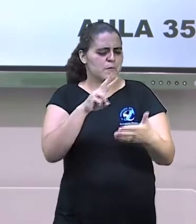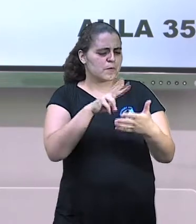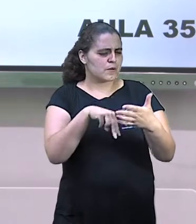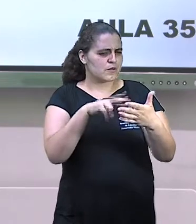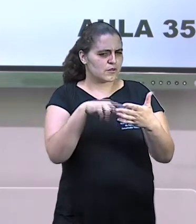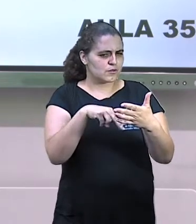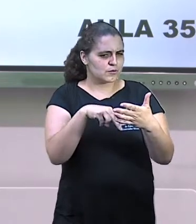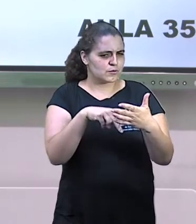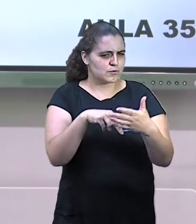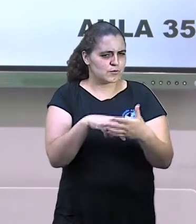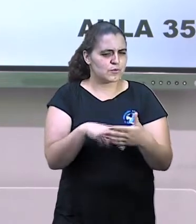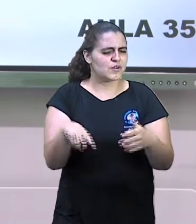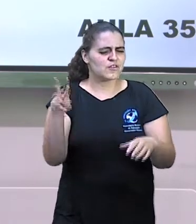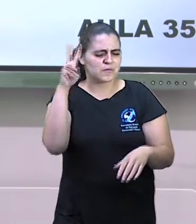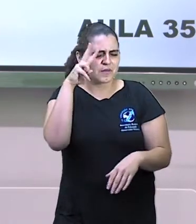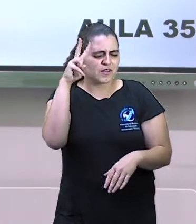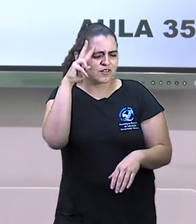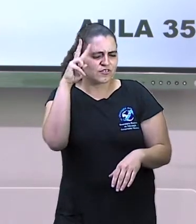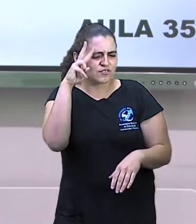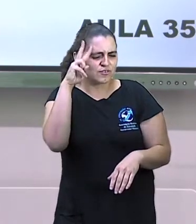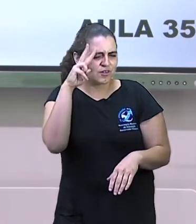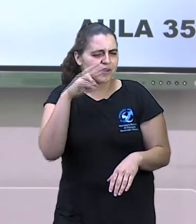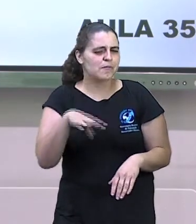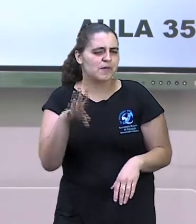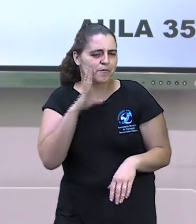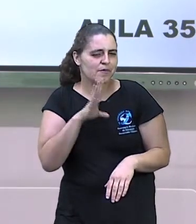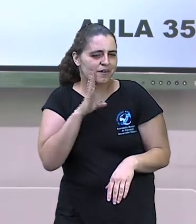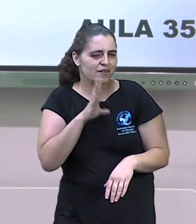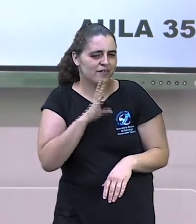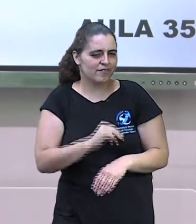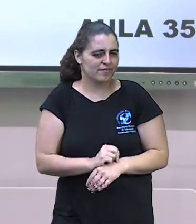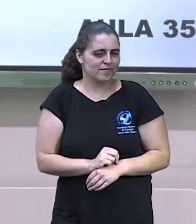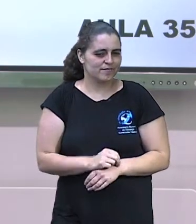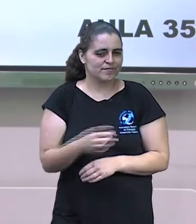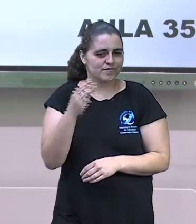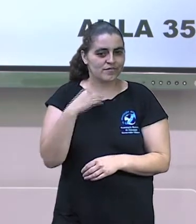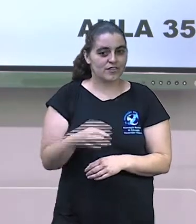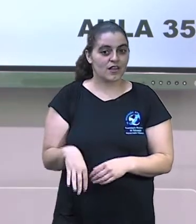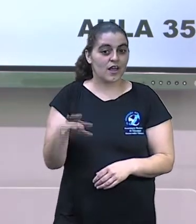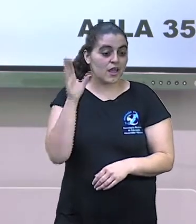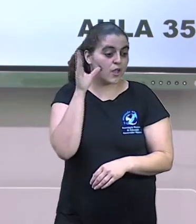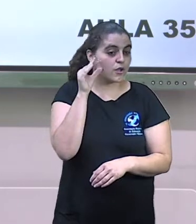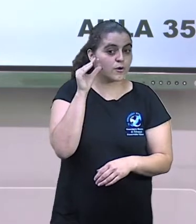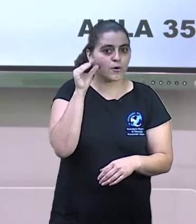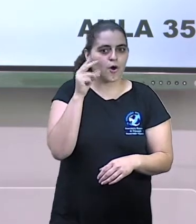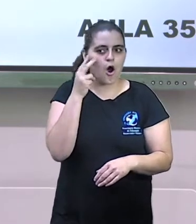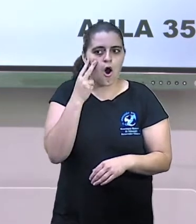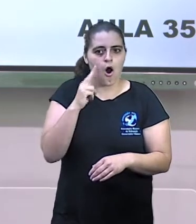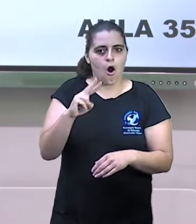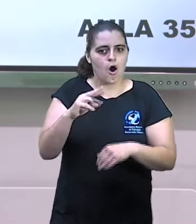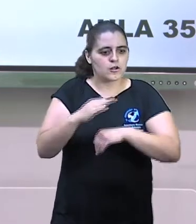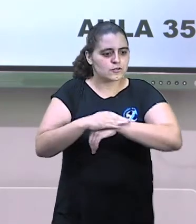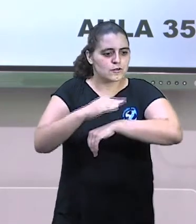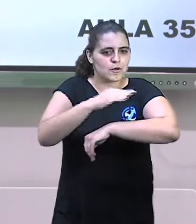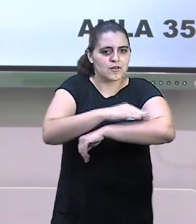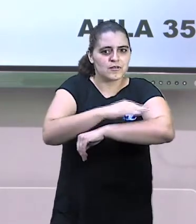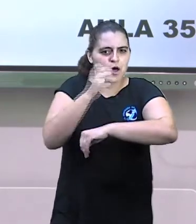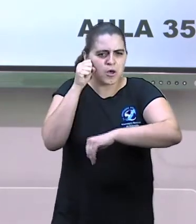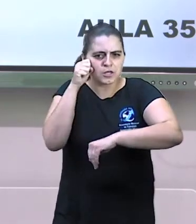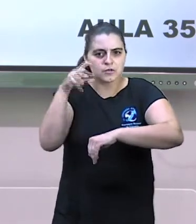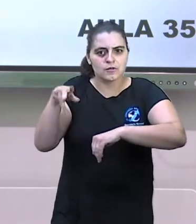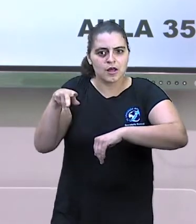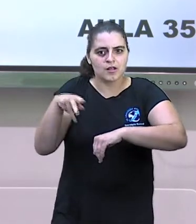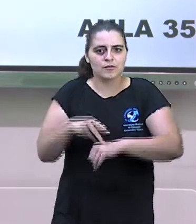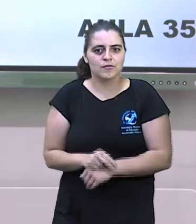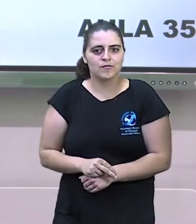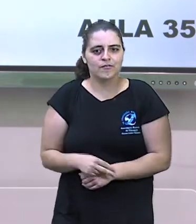popular interessante. Prestem atenção nesse sapinho espertinho.